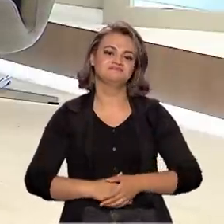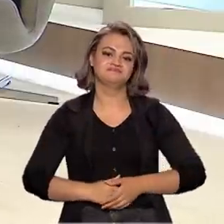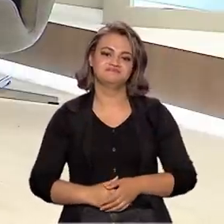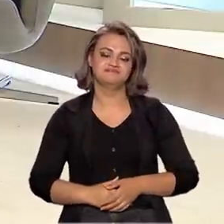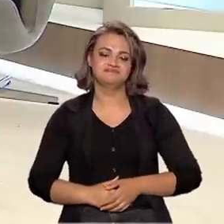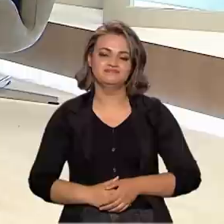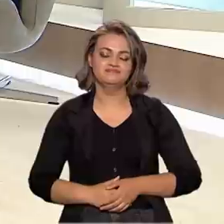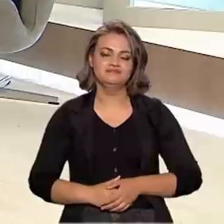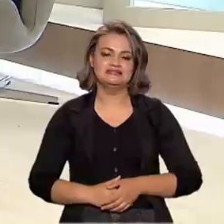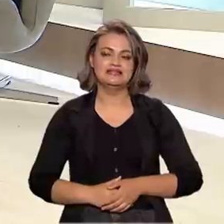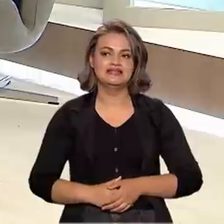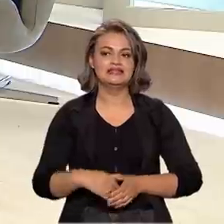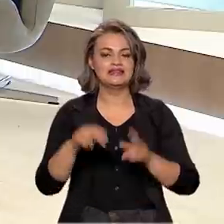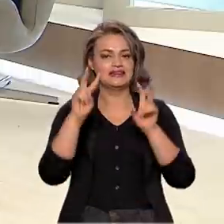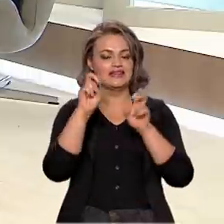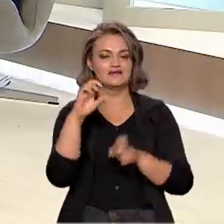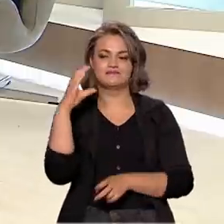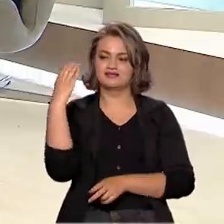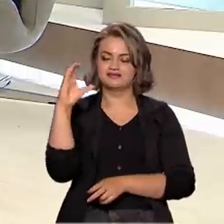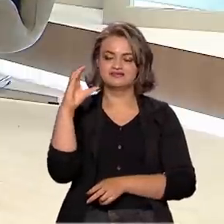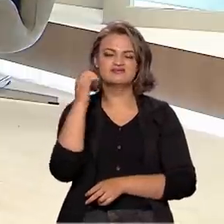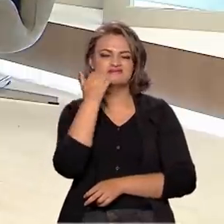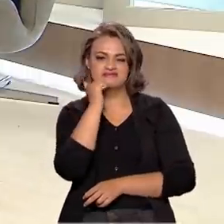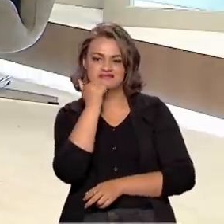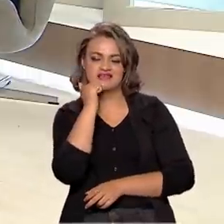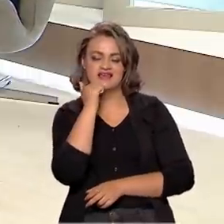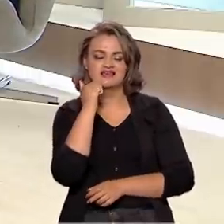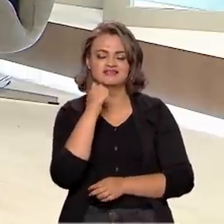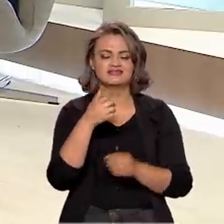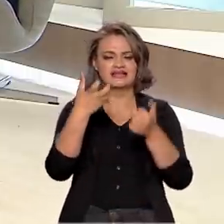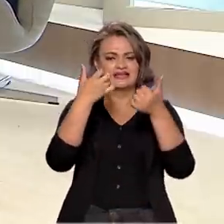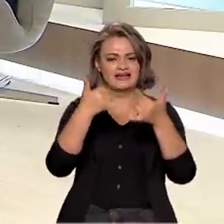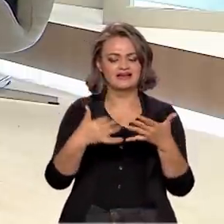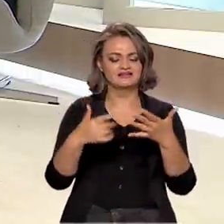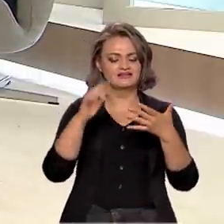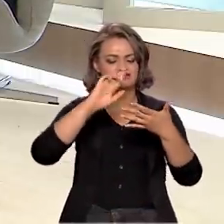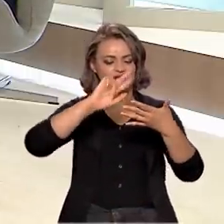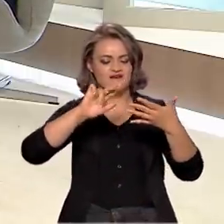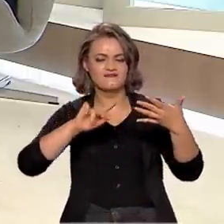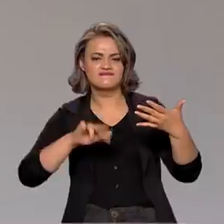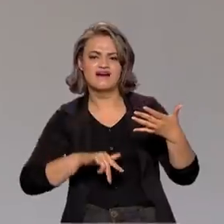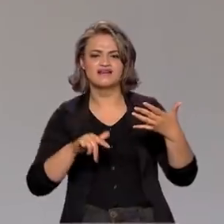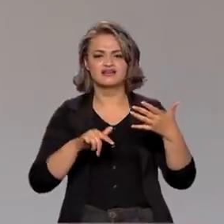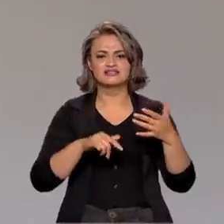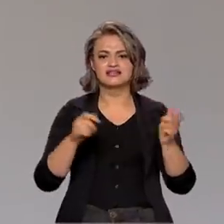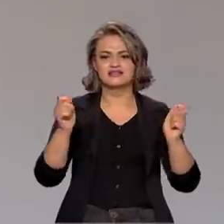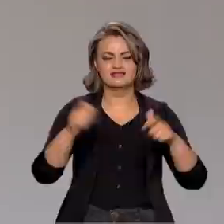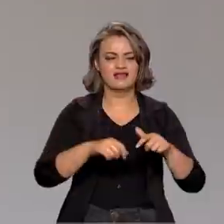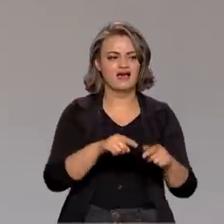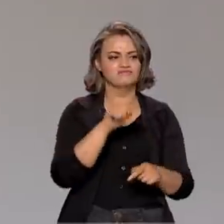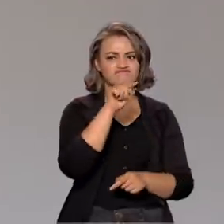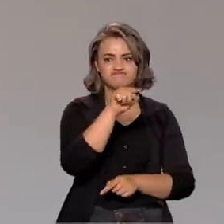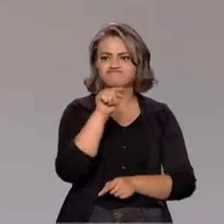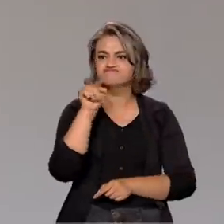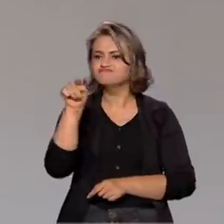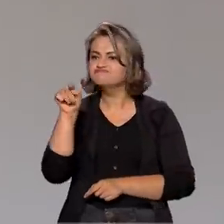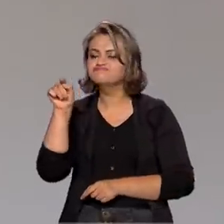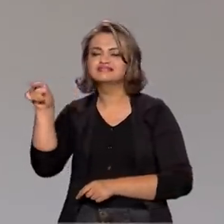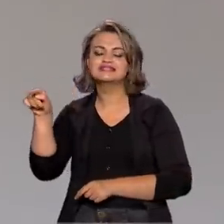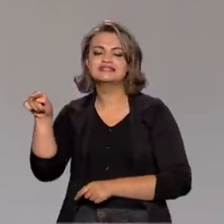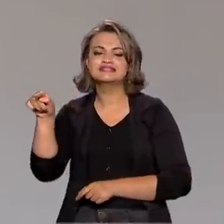A ciência, por conta de estabelecer interfaces e fronteiras com diferentes setores e segmentos,